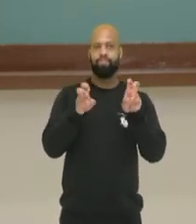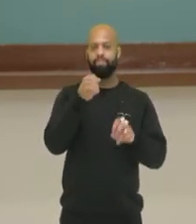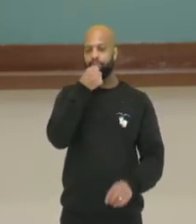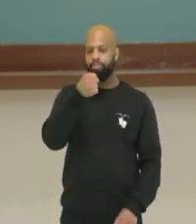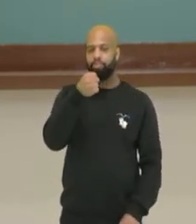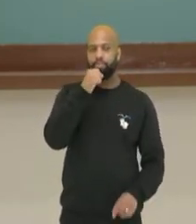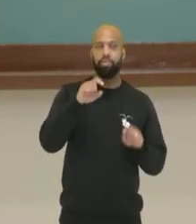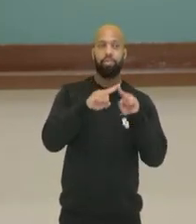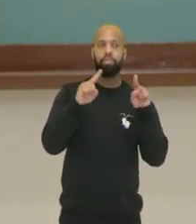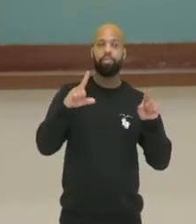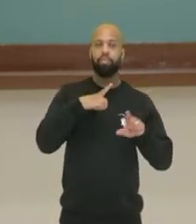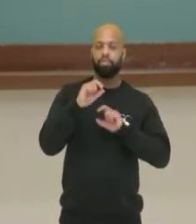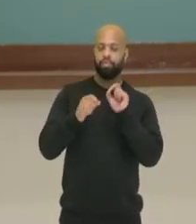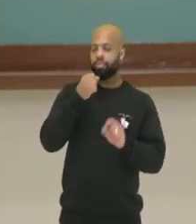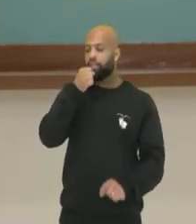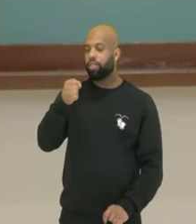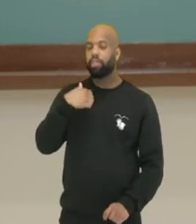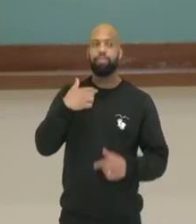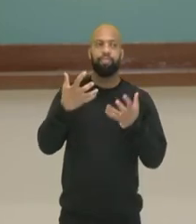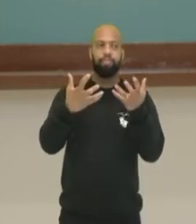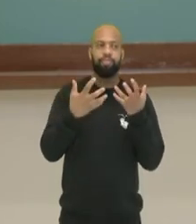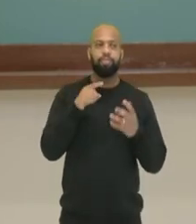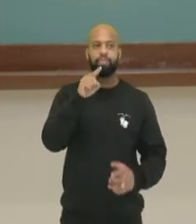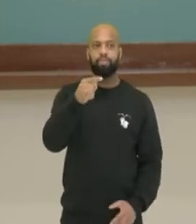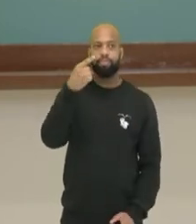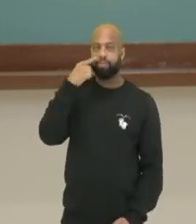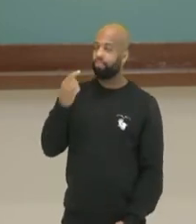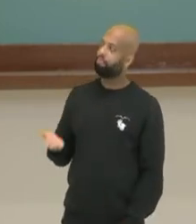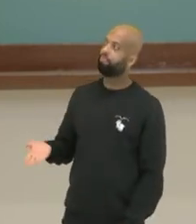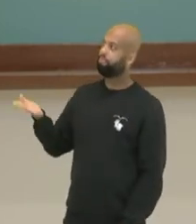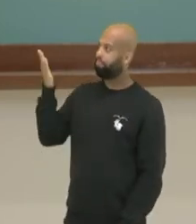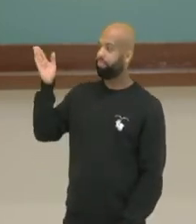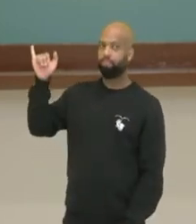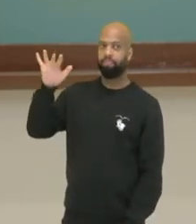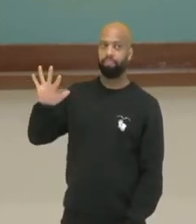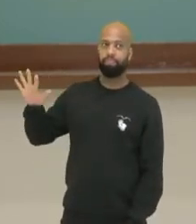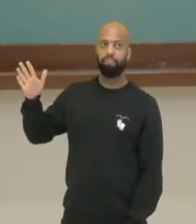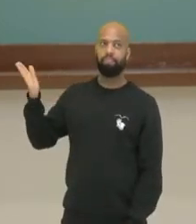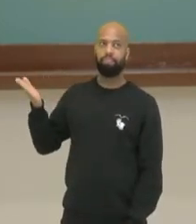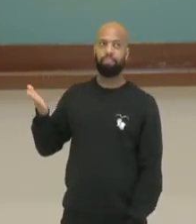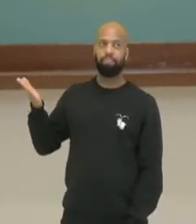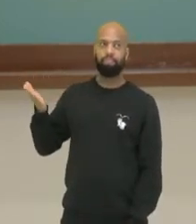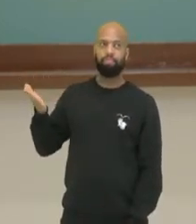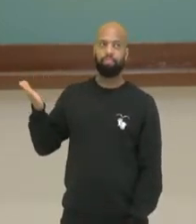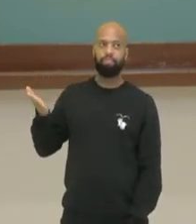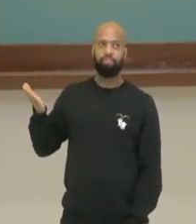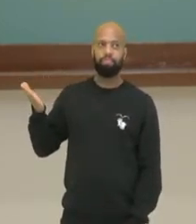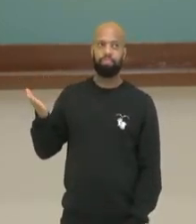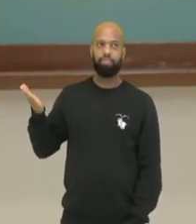para chegar na reportagem eu quero que você observe a imagem a seguir.